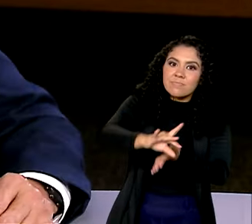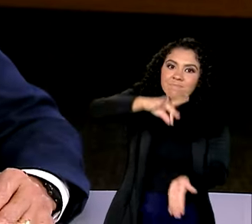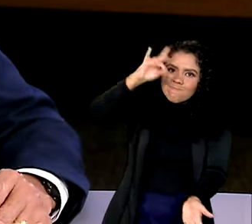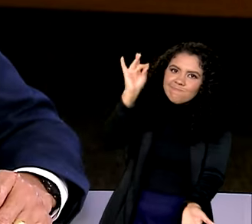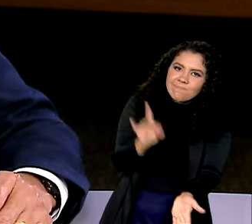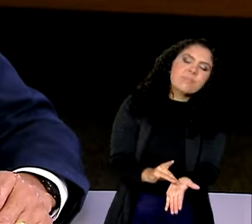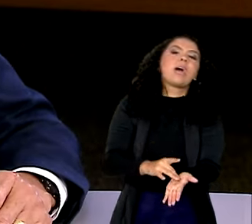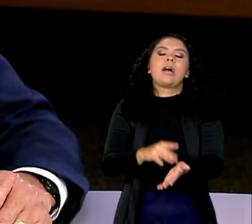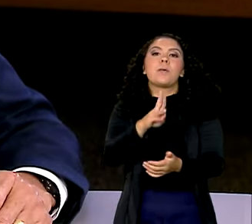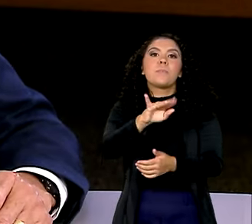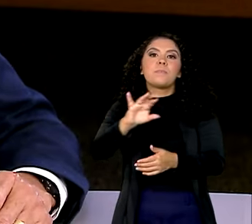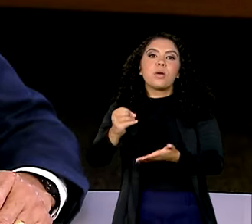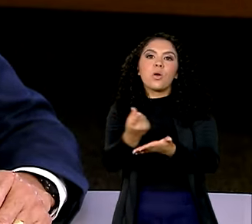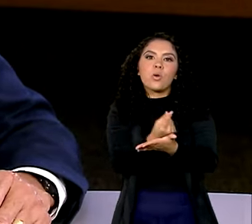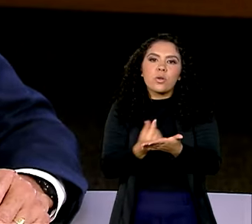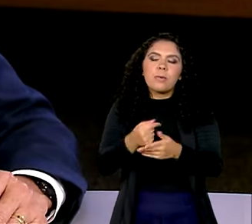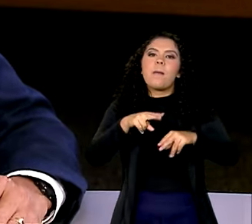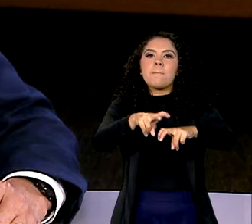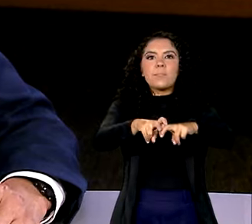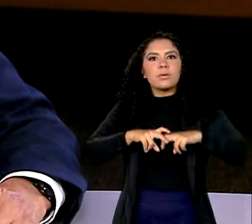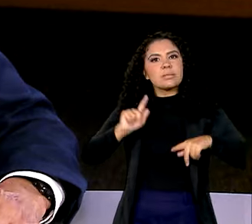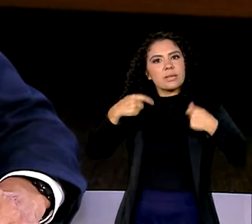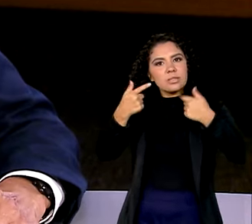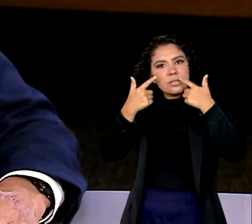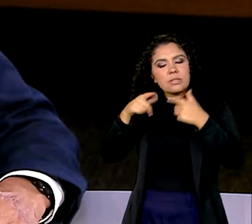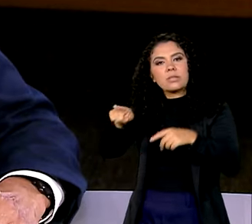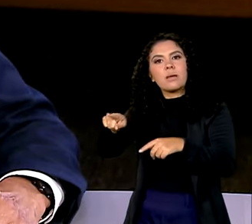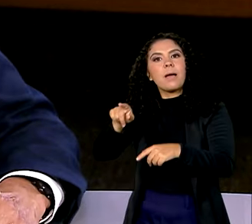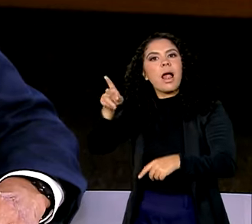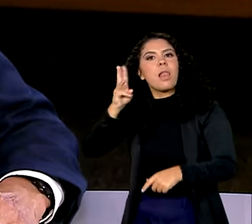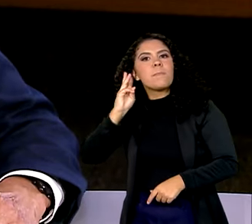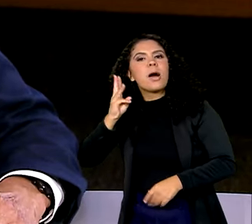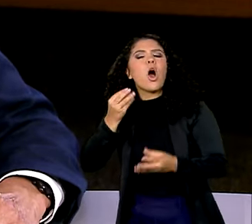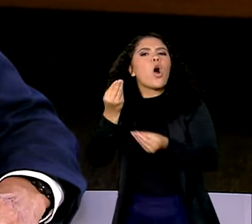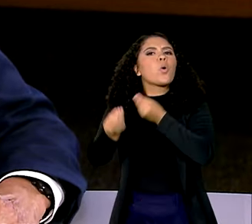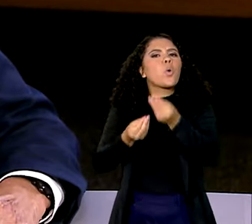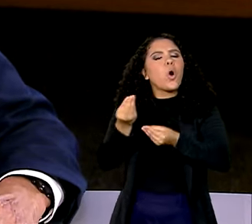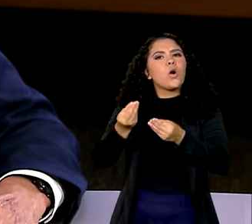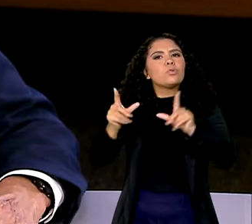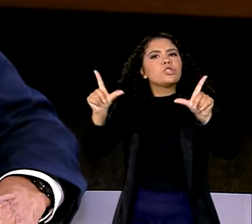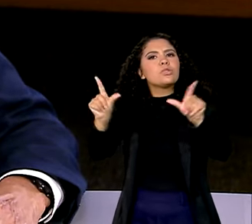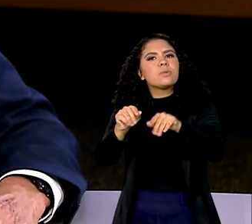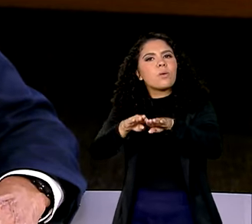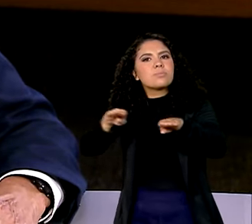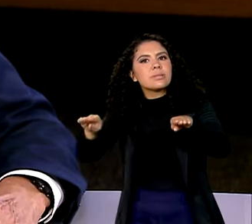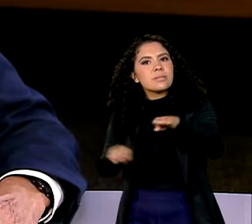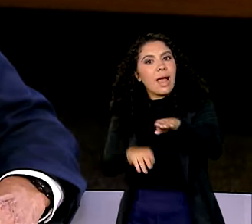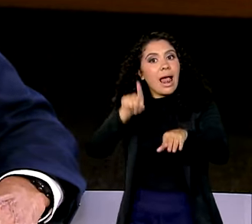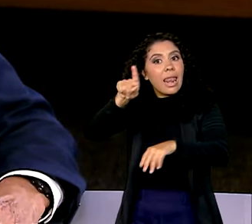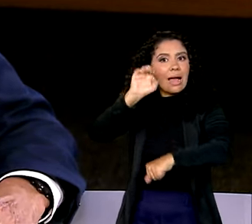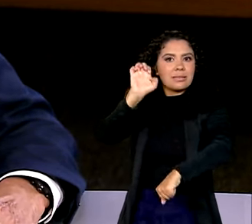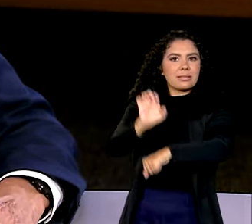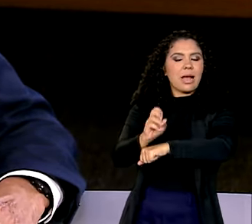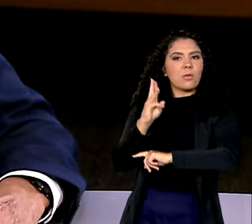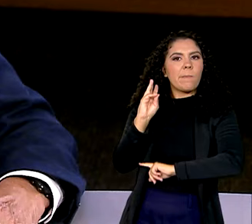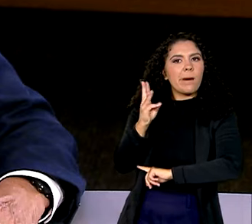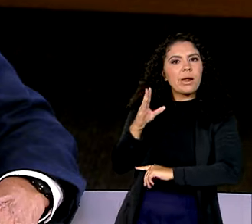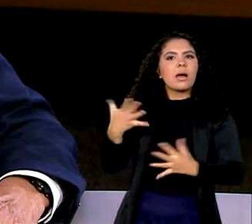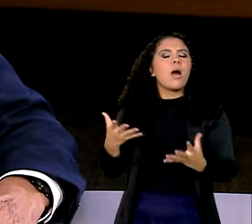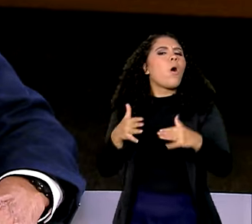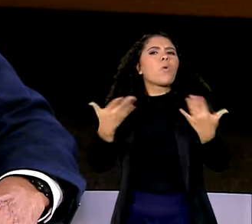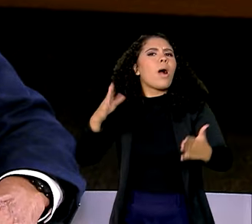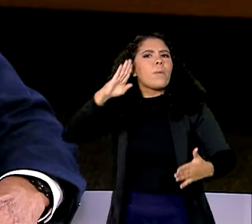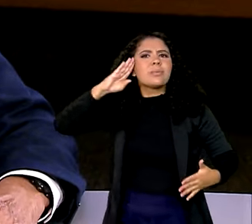Então, é isso que nós enxergamos para o Maranhão. Como diminuir as desigualdades dentro do Maranhão? Quais as